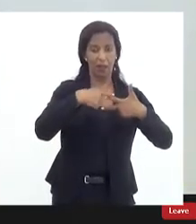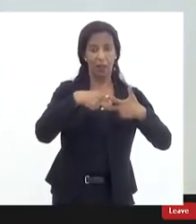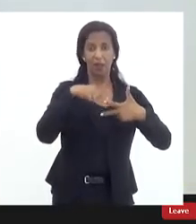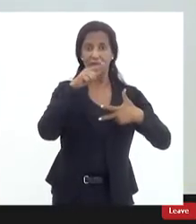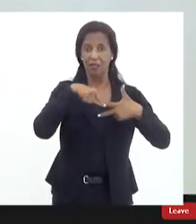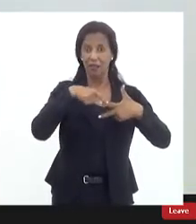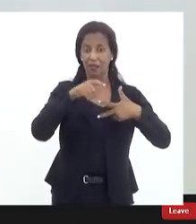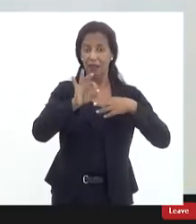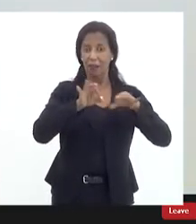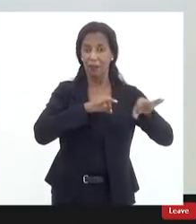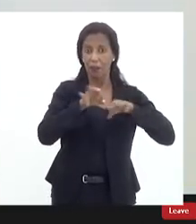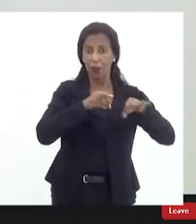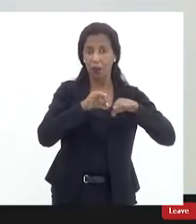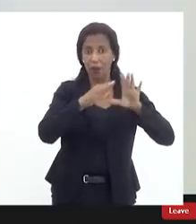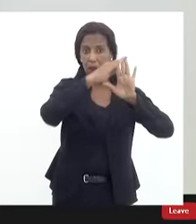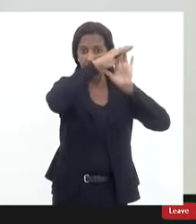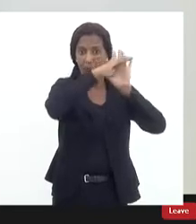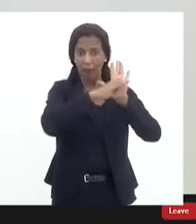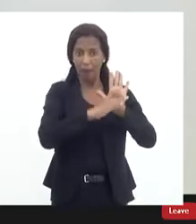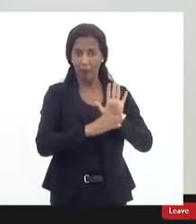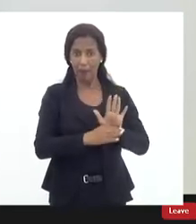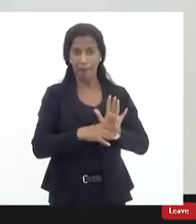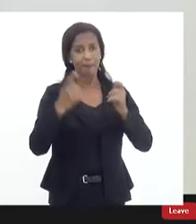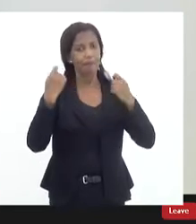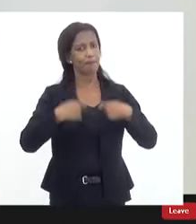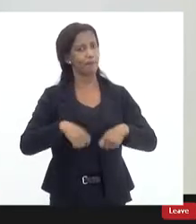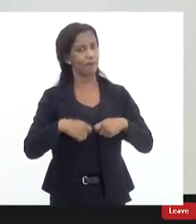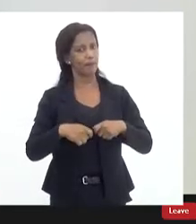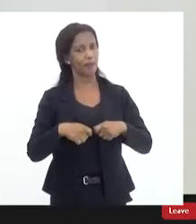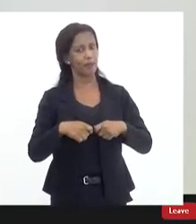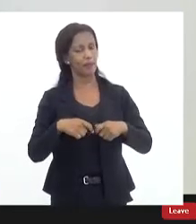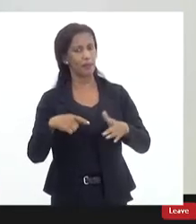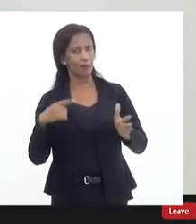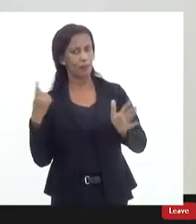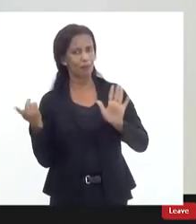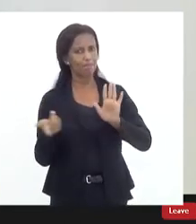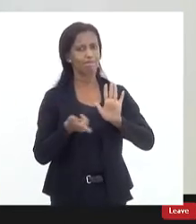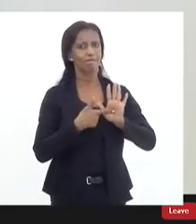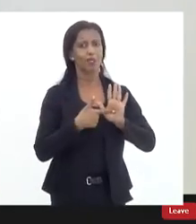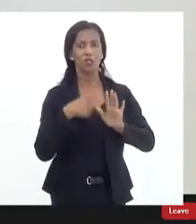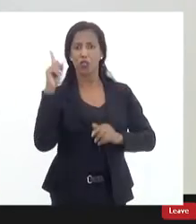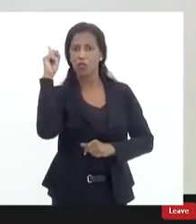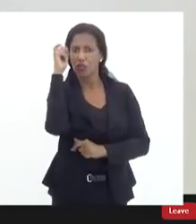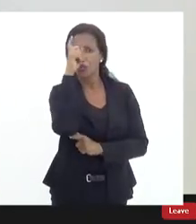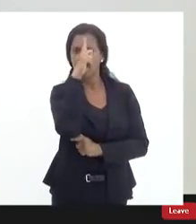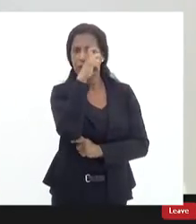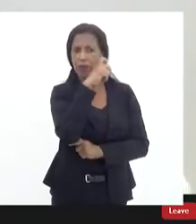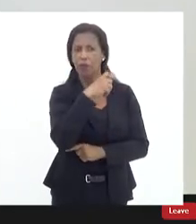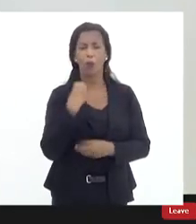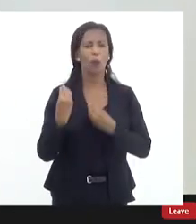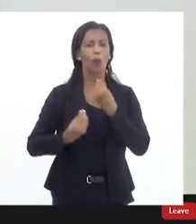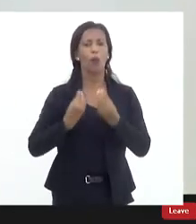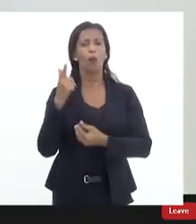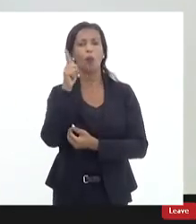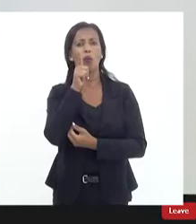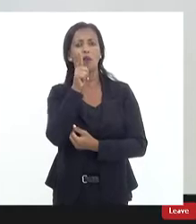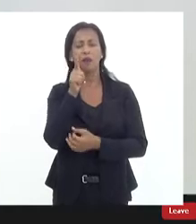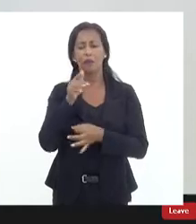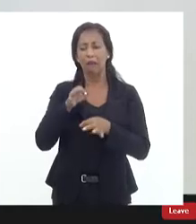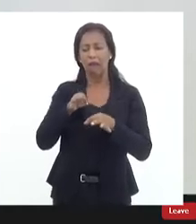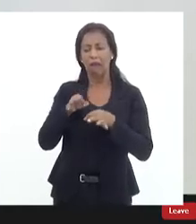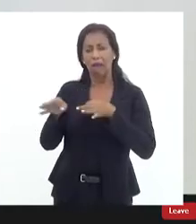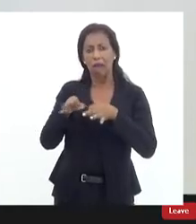um plano porque sem um programa e um plano uma programação e uma identificação dificilmente nós adotaremos medidas